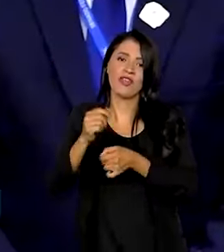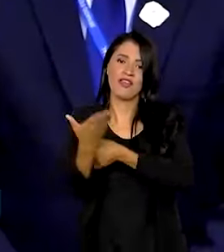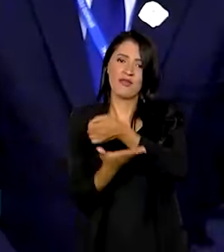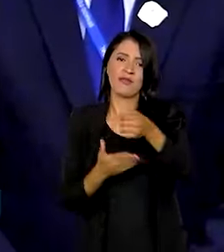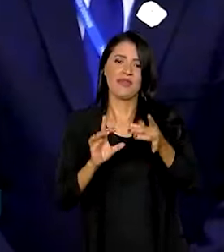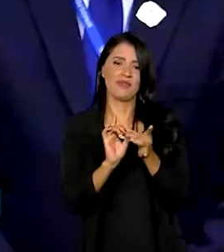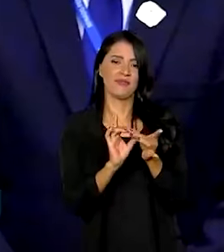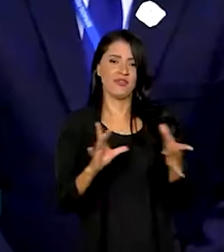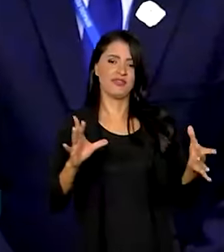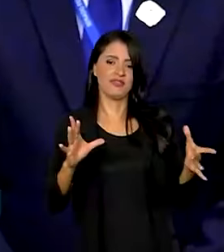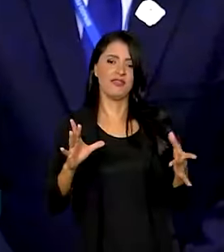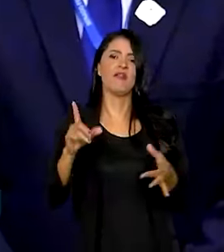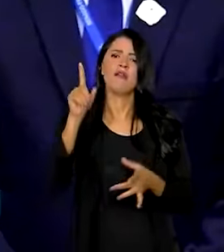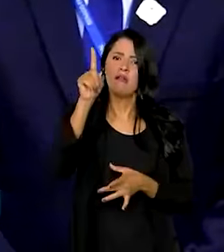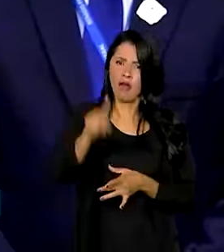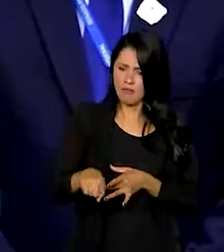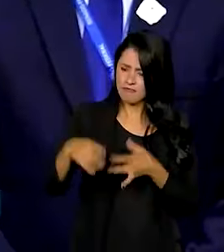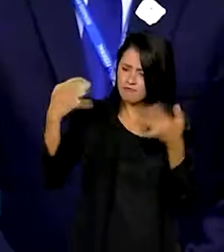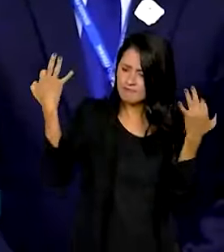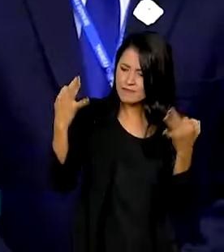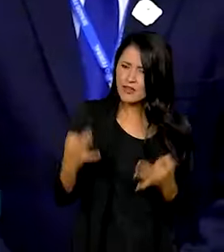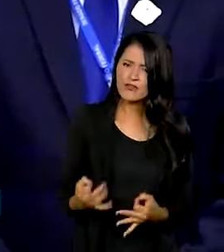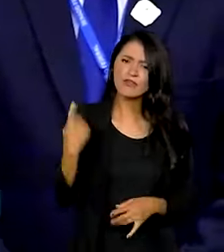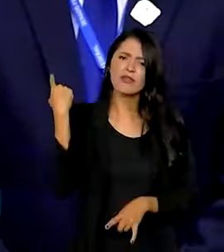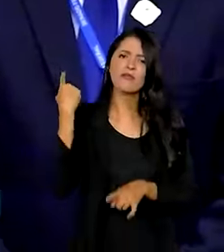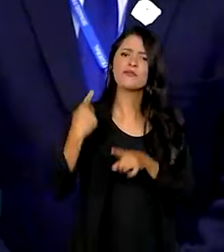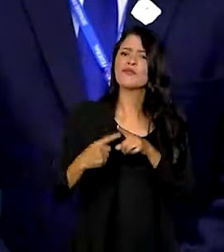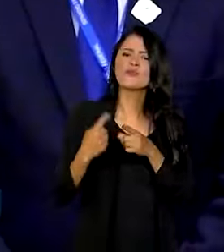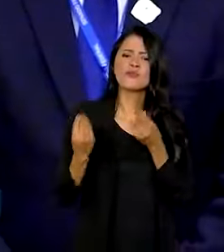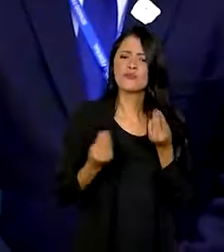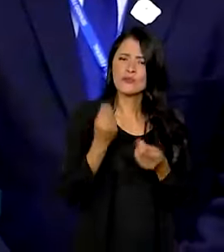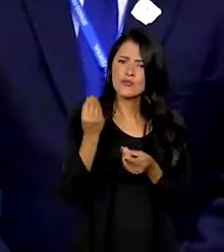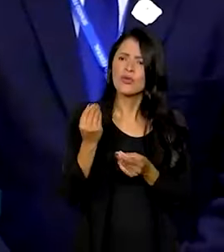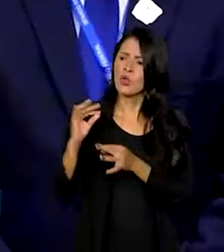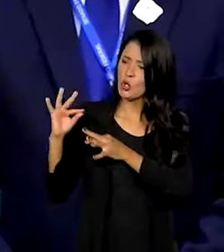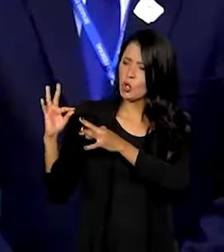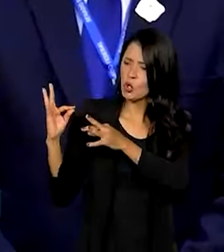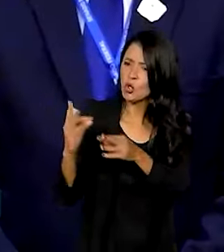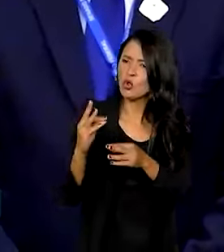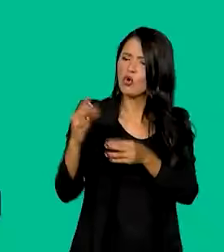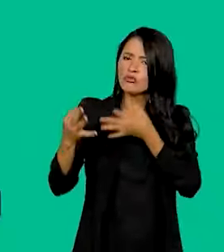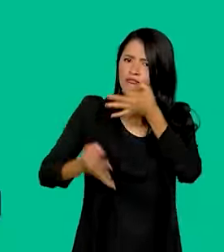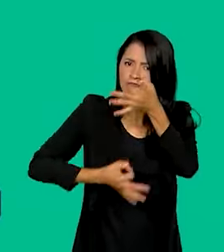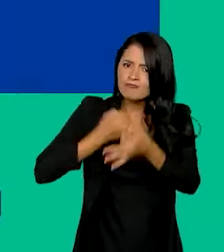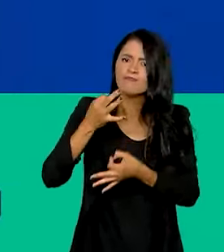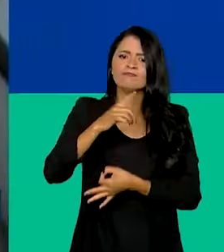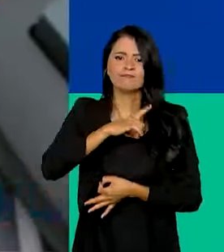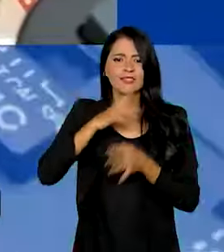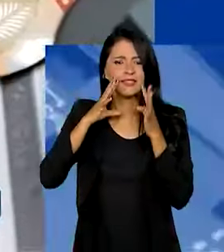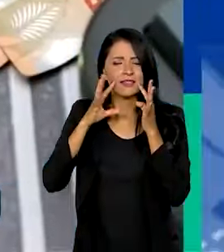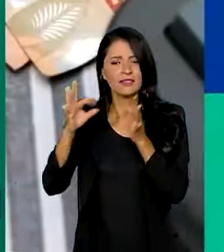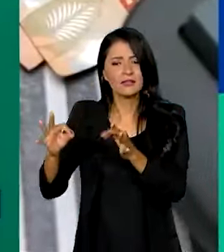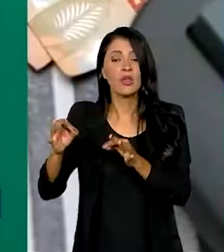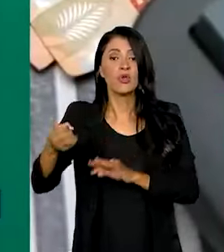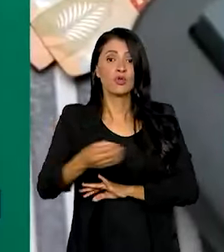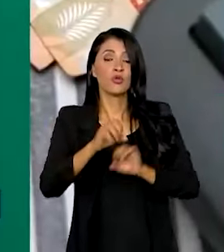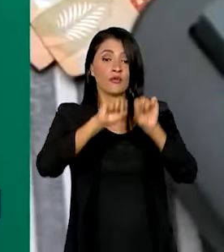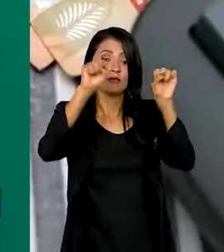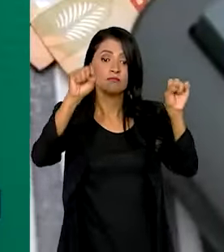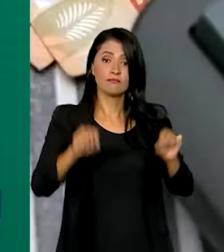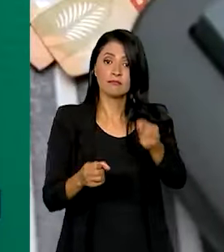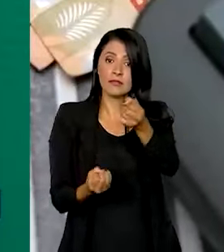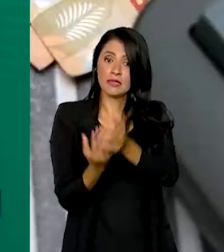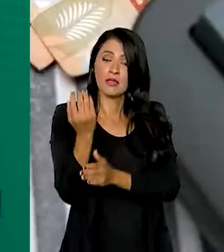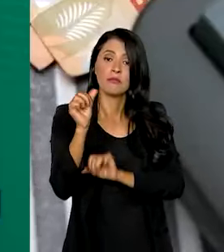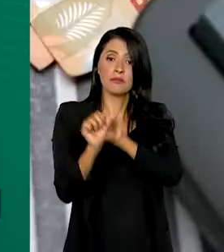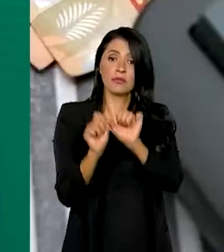democracia. Ela é perfeita porque ela foi... Todo mundo foi ouvido. Com o novo sistema criado pela reforma